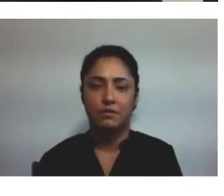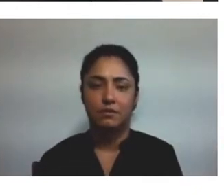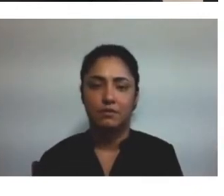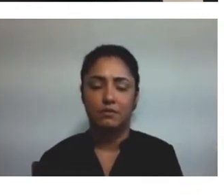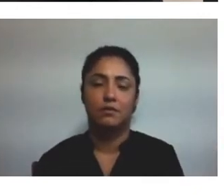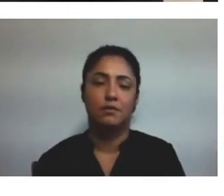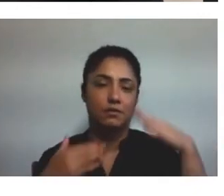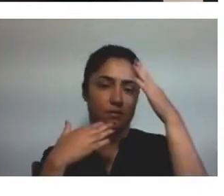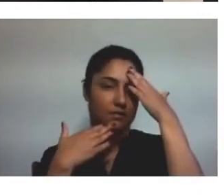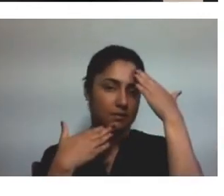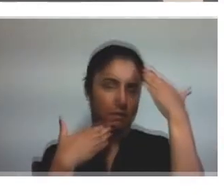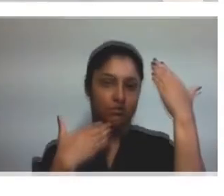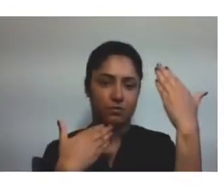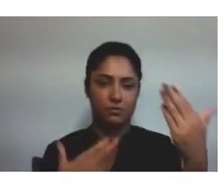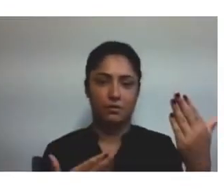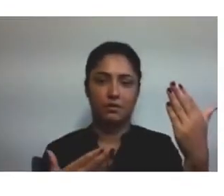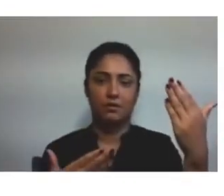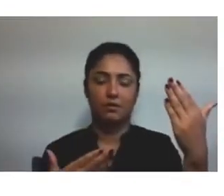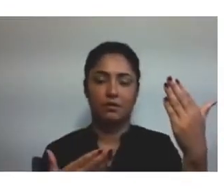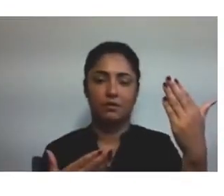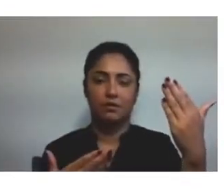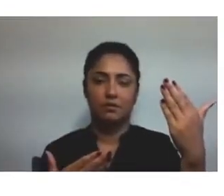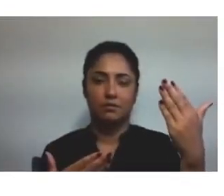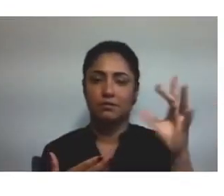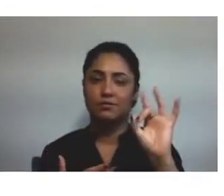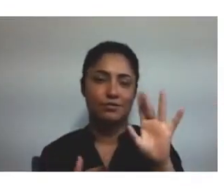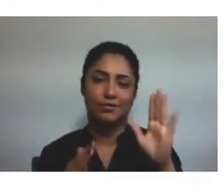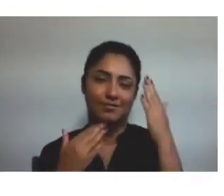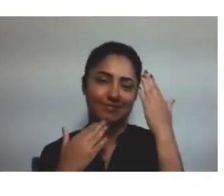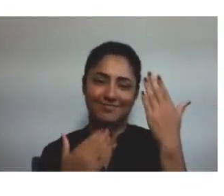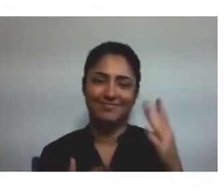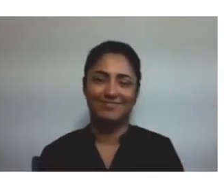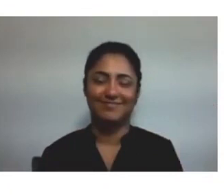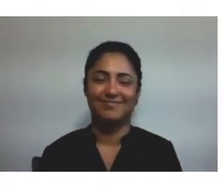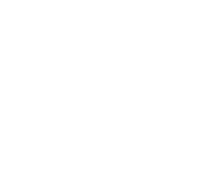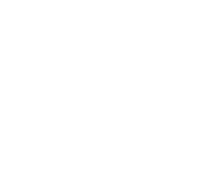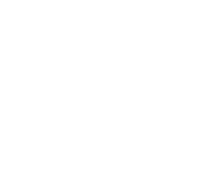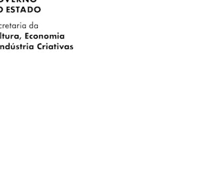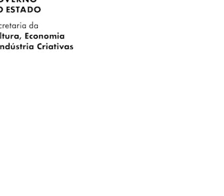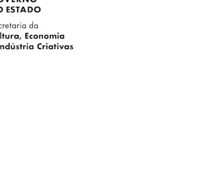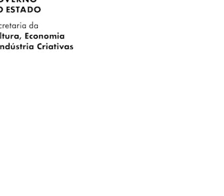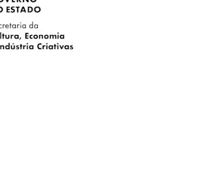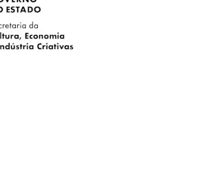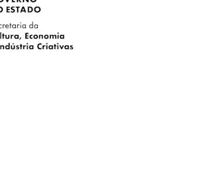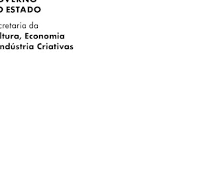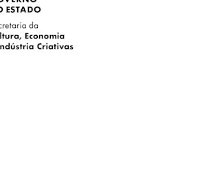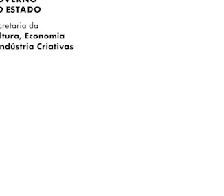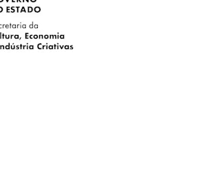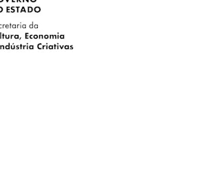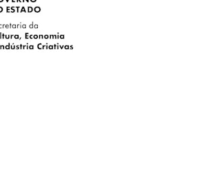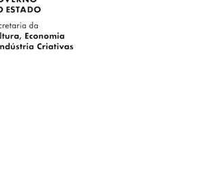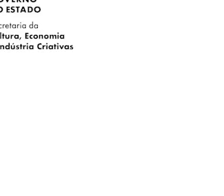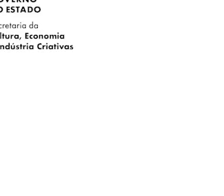obrigado. Enfim, só isso. O Uhum. O que você